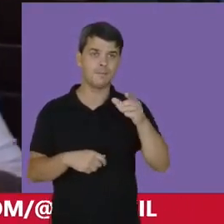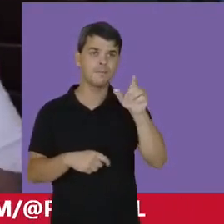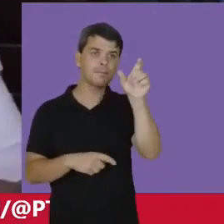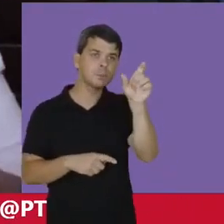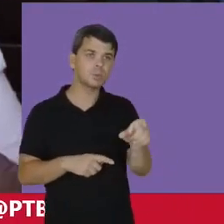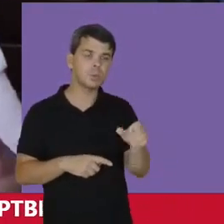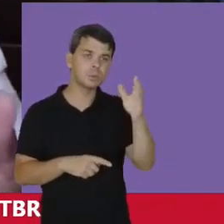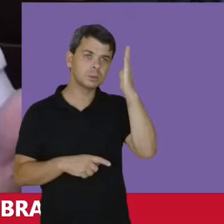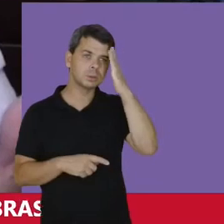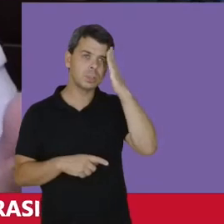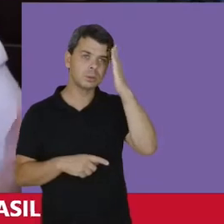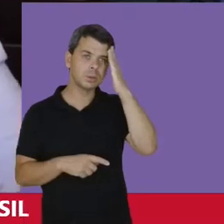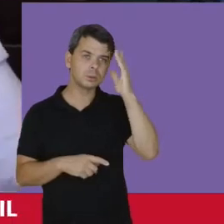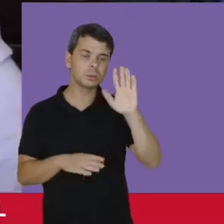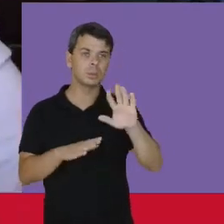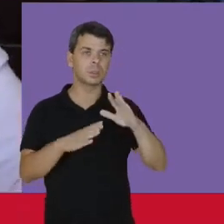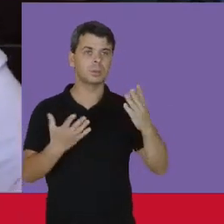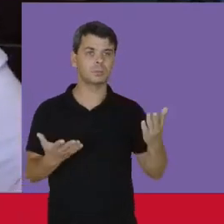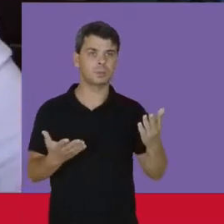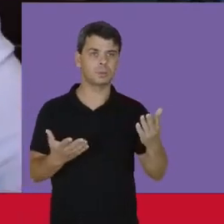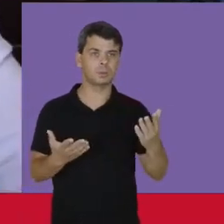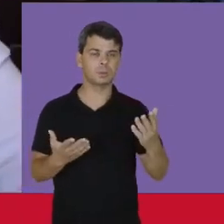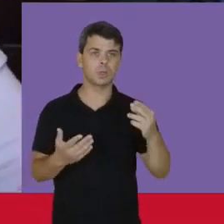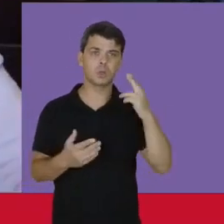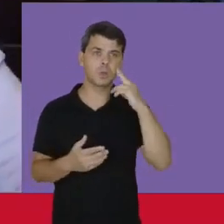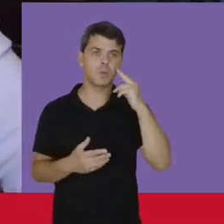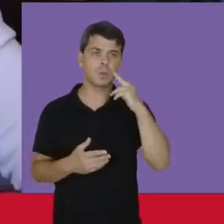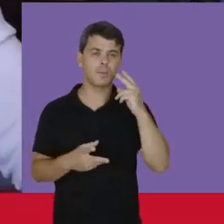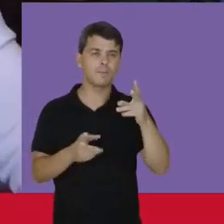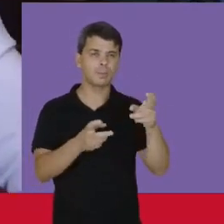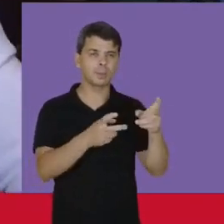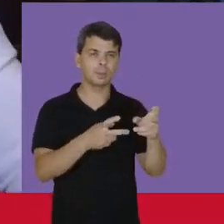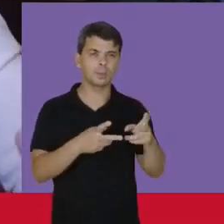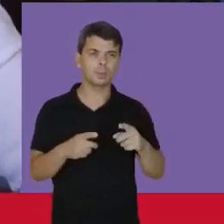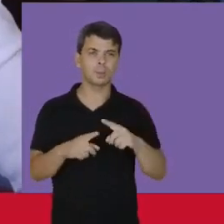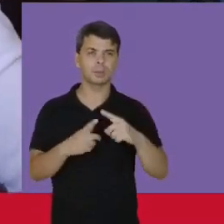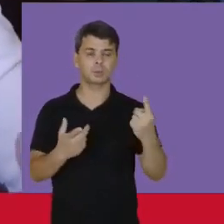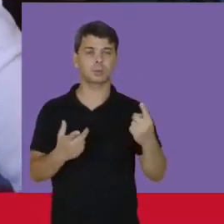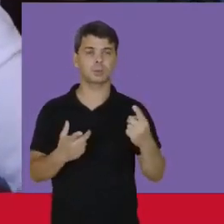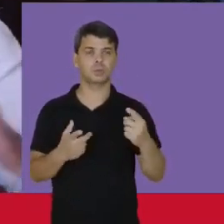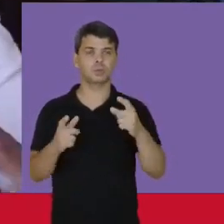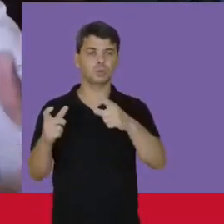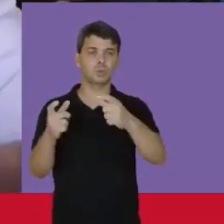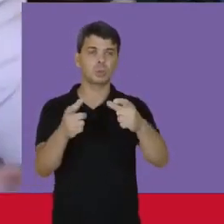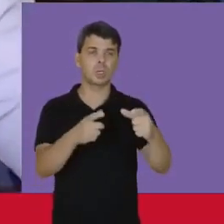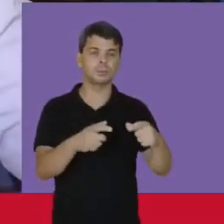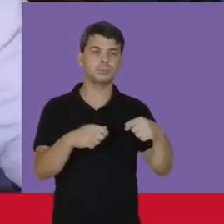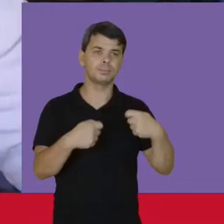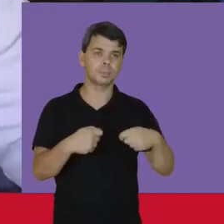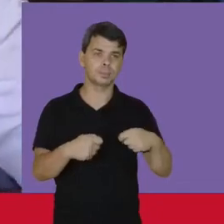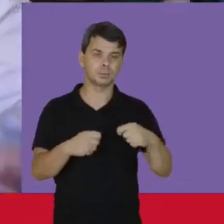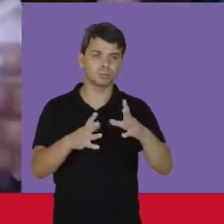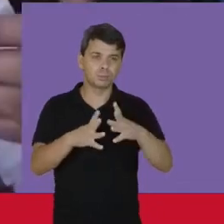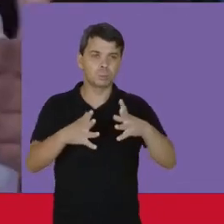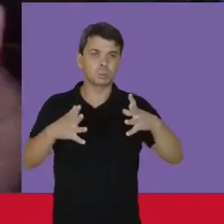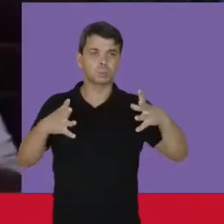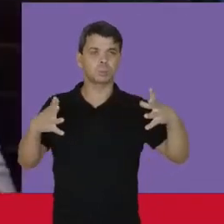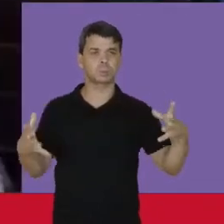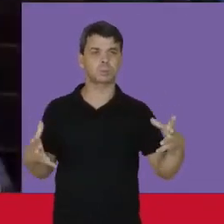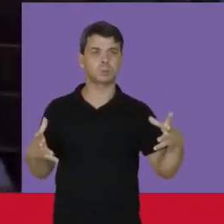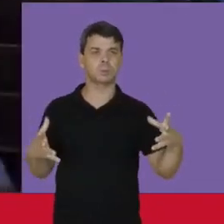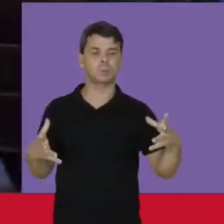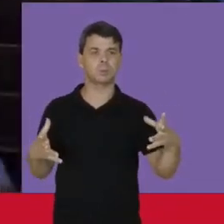Entendam isso Então as pessoas Vão naturalmente Observando Que os espaços Precisam ser Ampliados